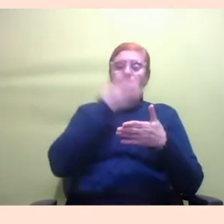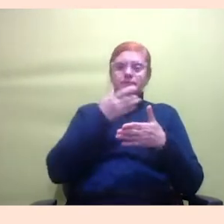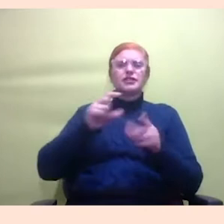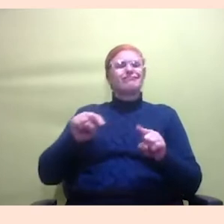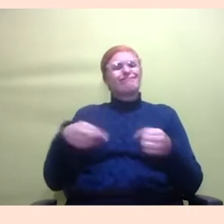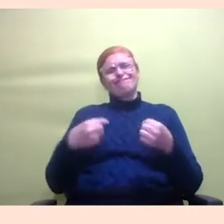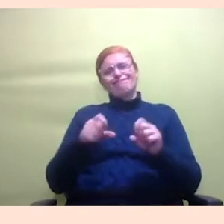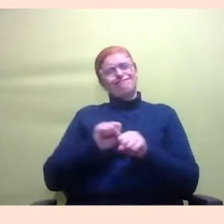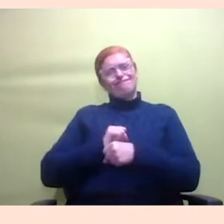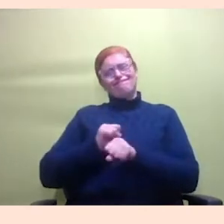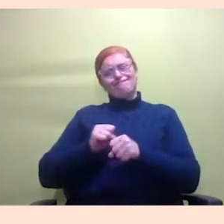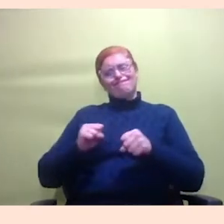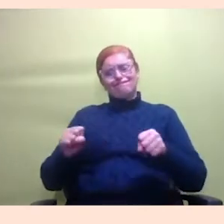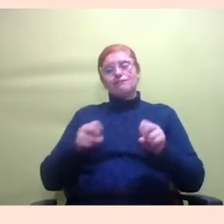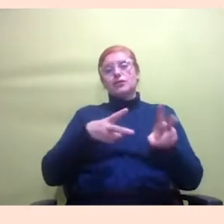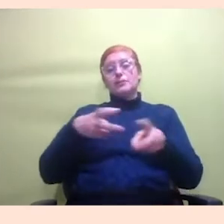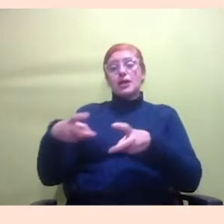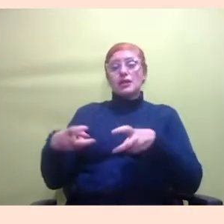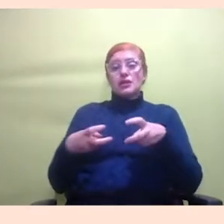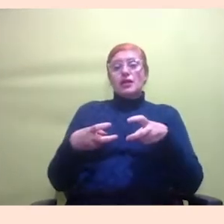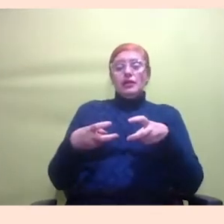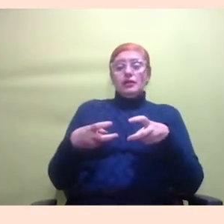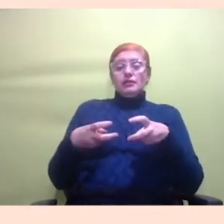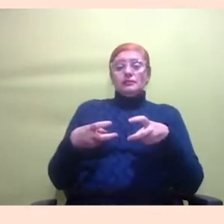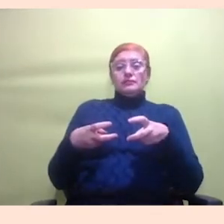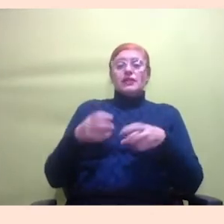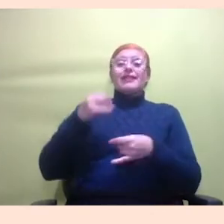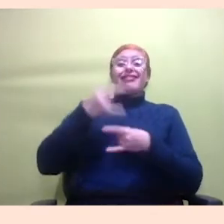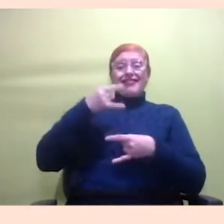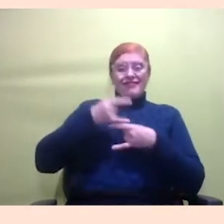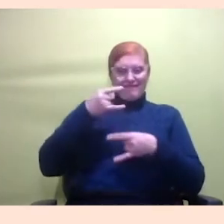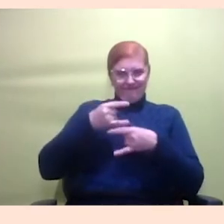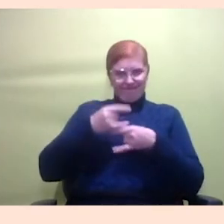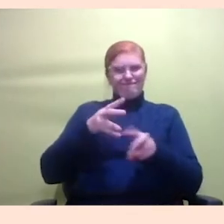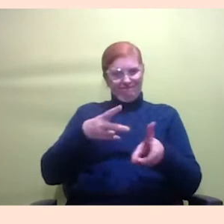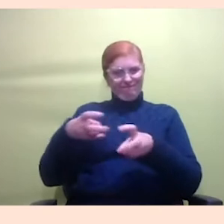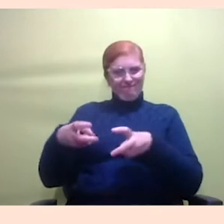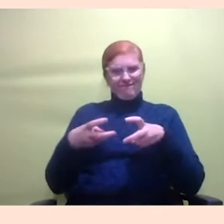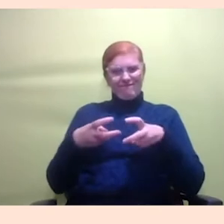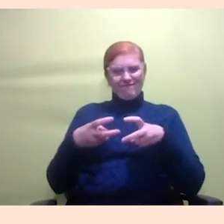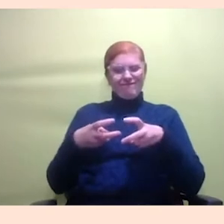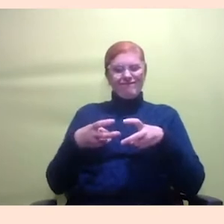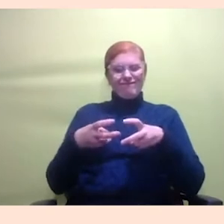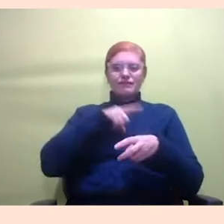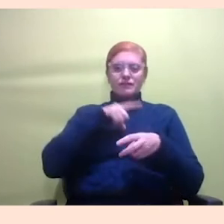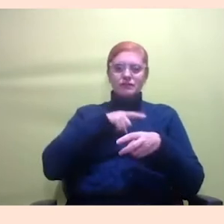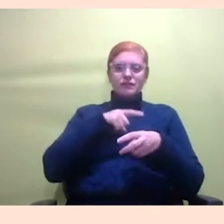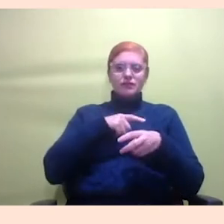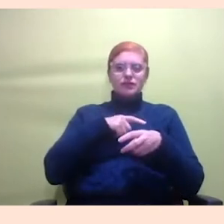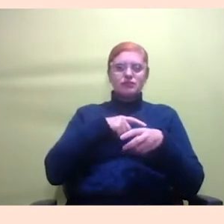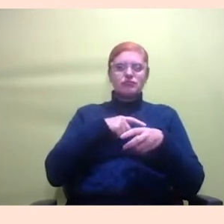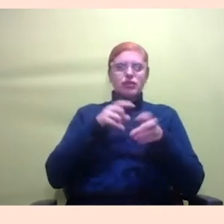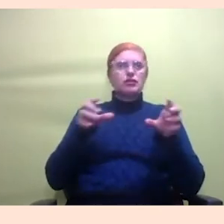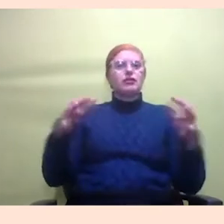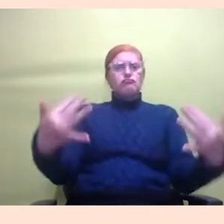A gente tem percebido isso, por exemplo, nas próprias lives. A gente tem um público, a Tamo Juntas, especialmente, a gente atende